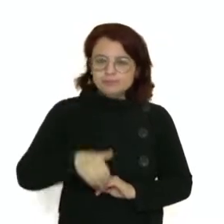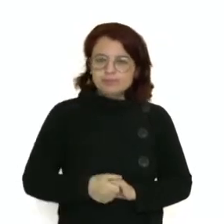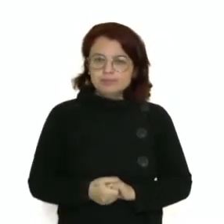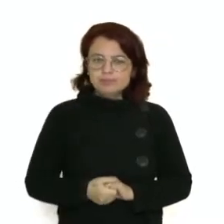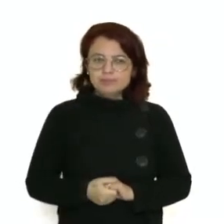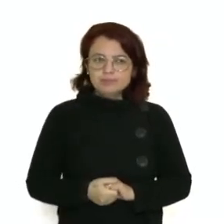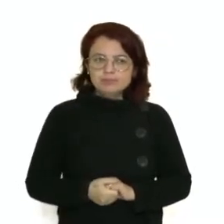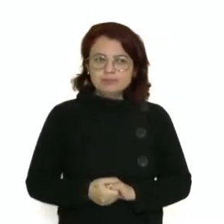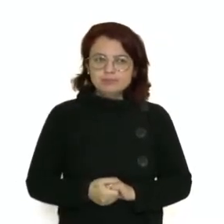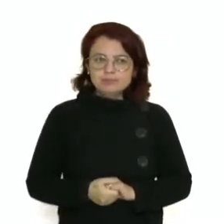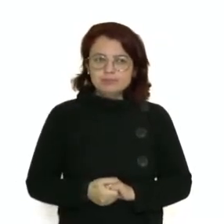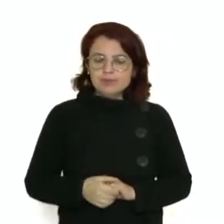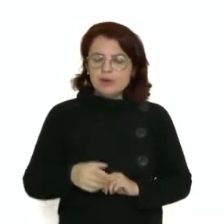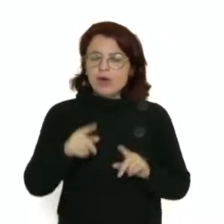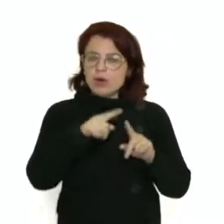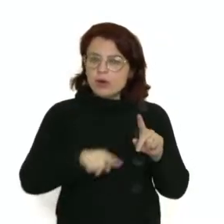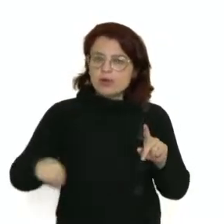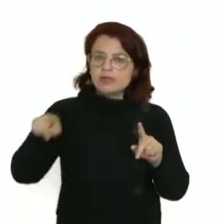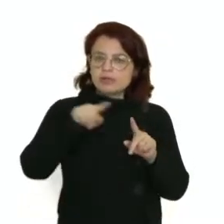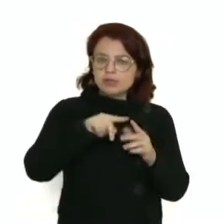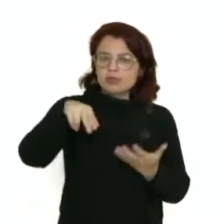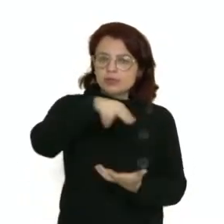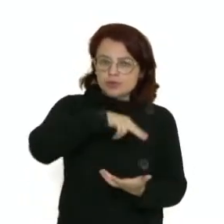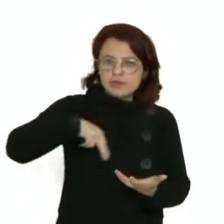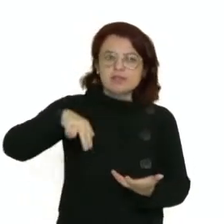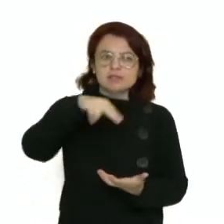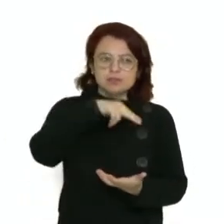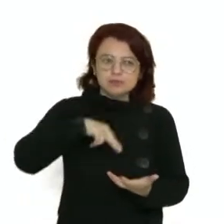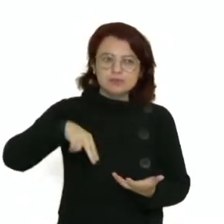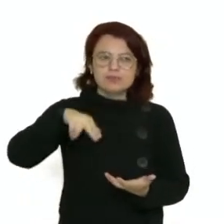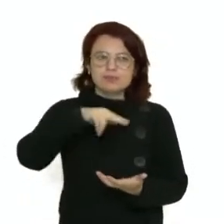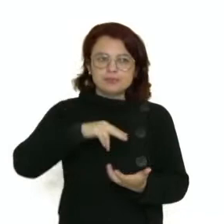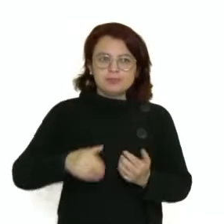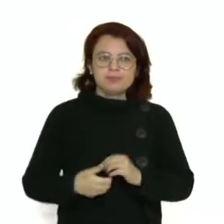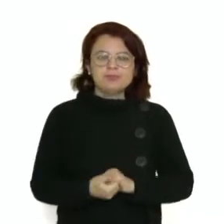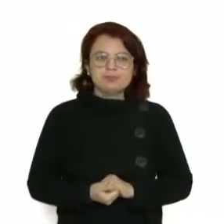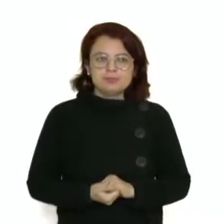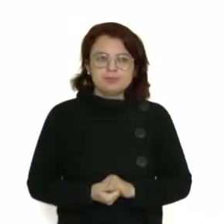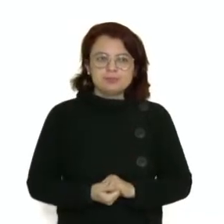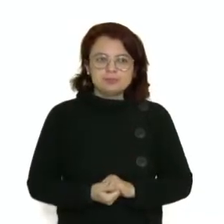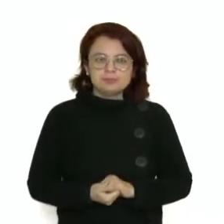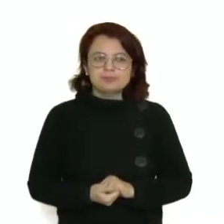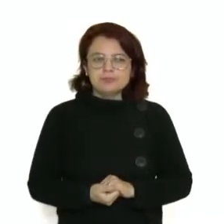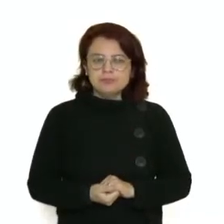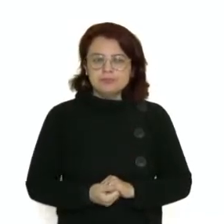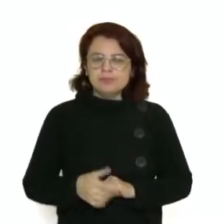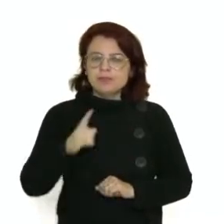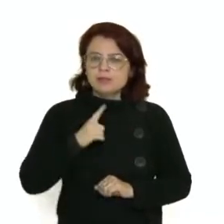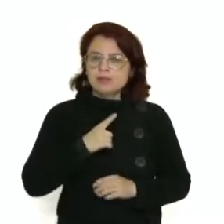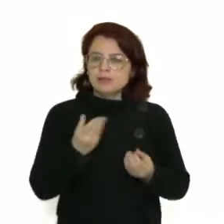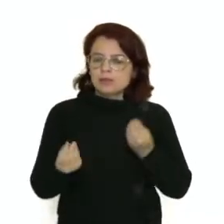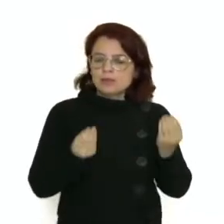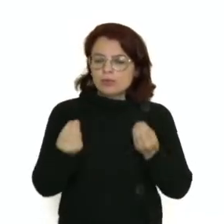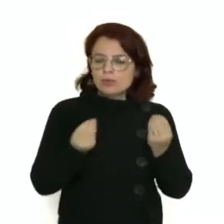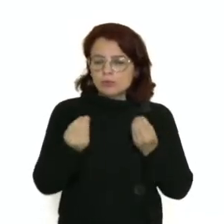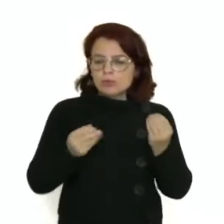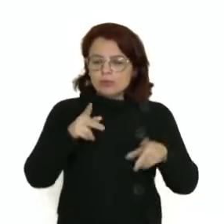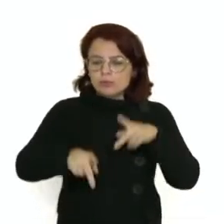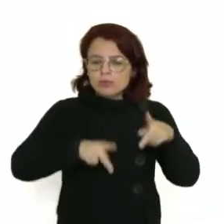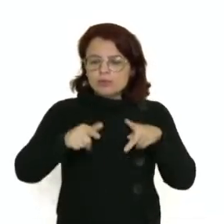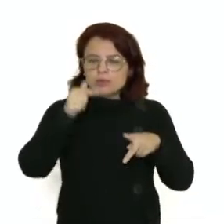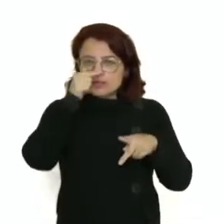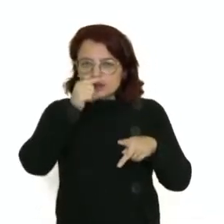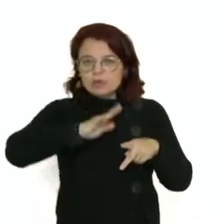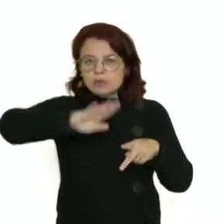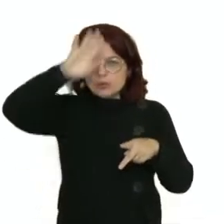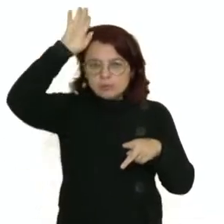gonia, gênesis, ou origem. A cosmogonia é a forma organizada como os povos gregos e romanos concebiam a origem do universo,